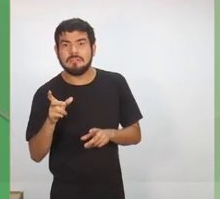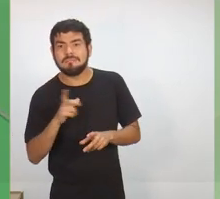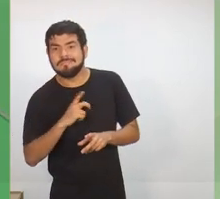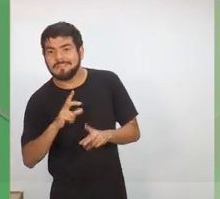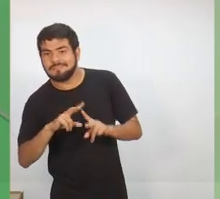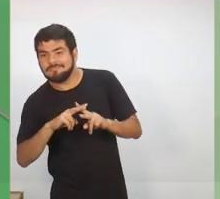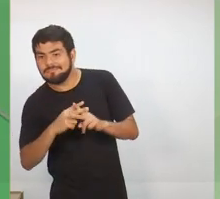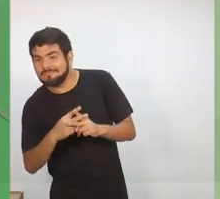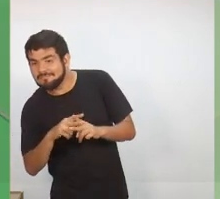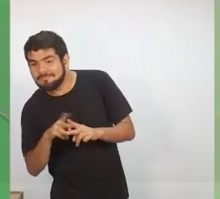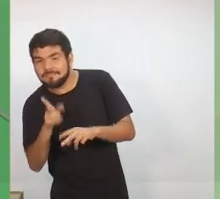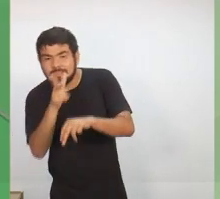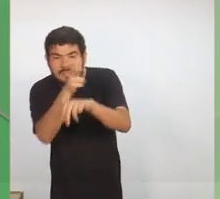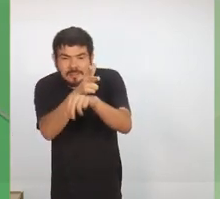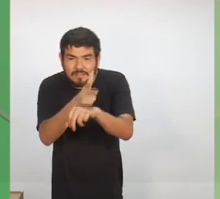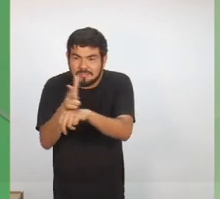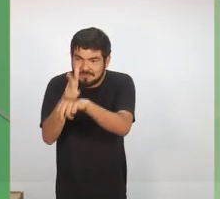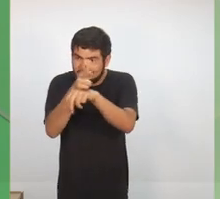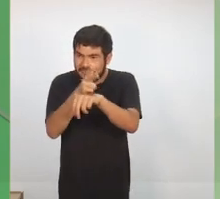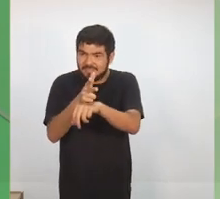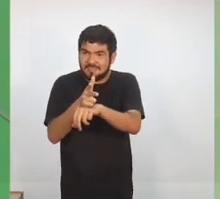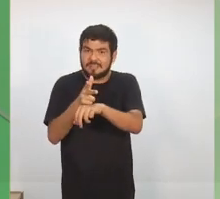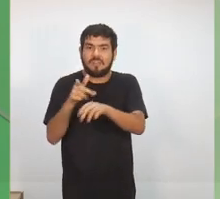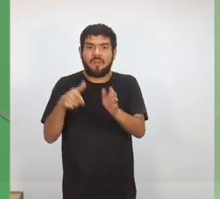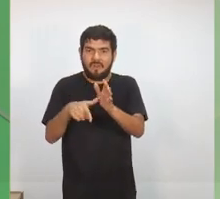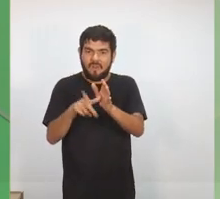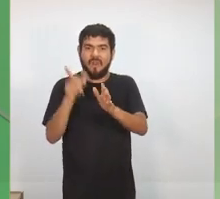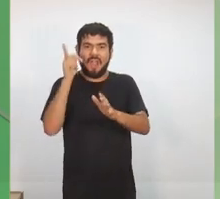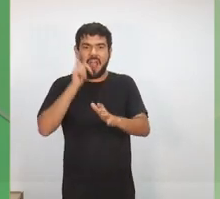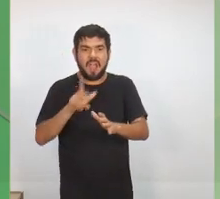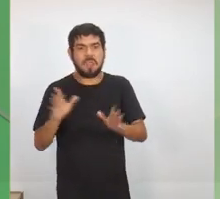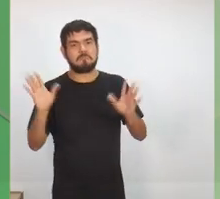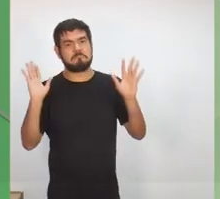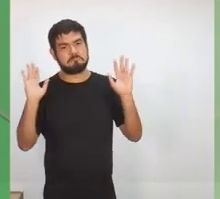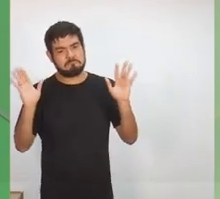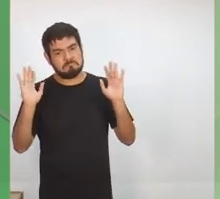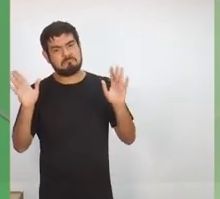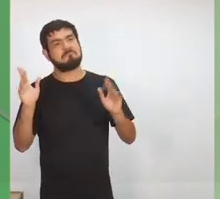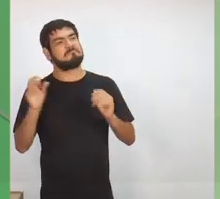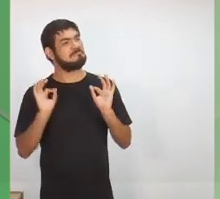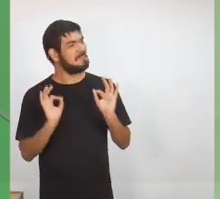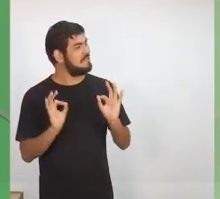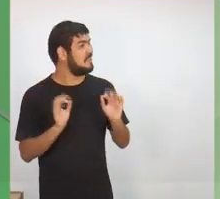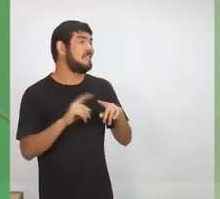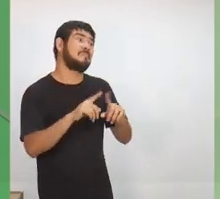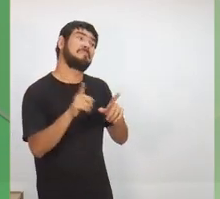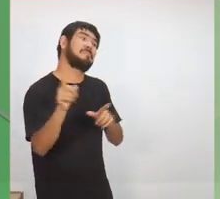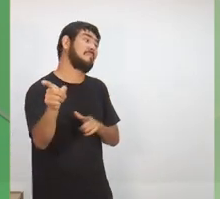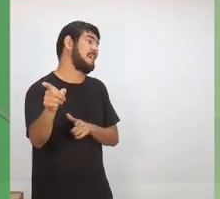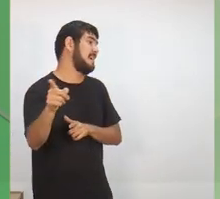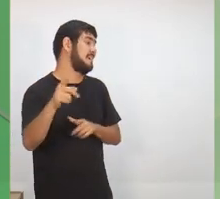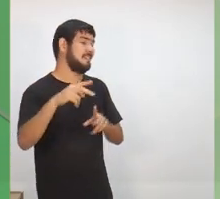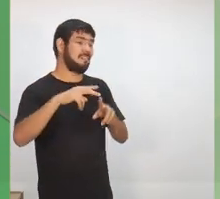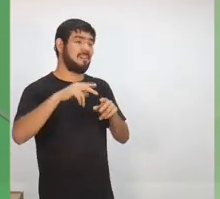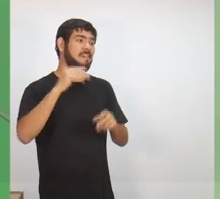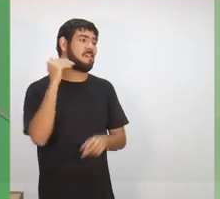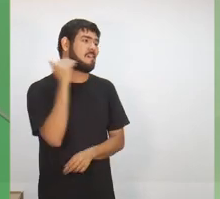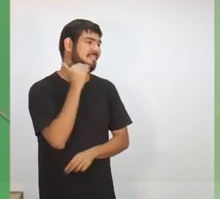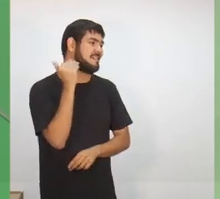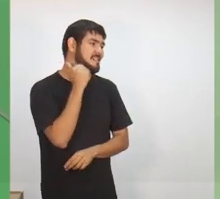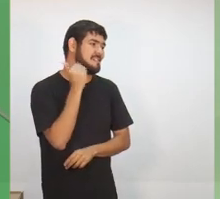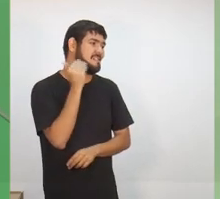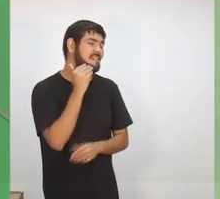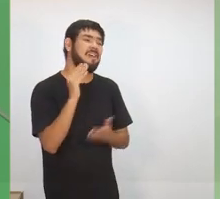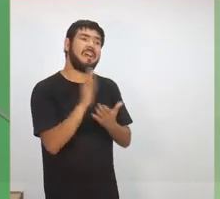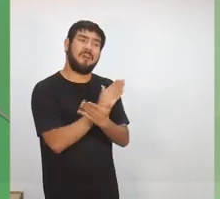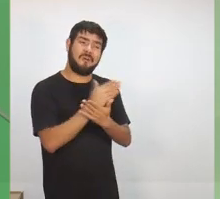conseguem antecipar algumas situações quando estão funcionando. E quem está me ouvindo está sabendo que as